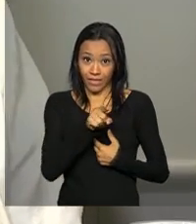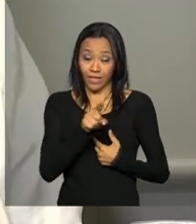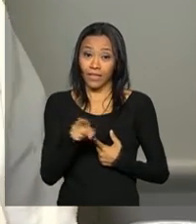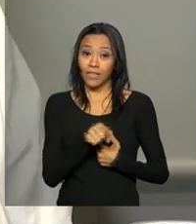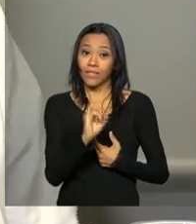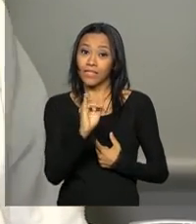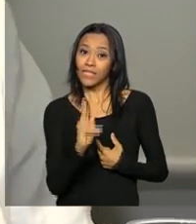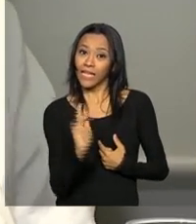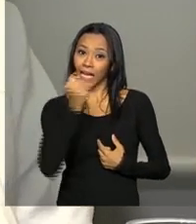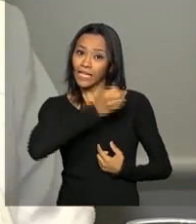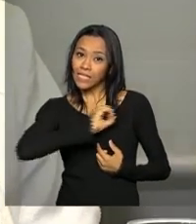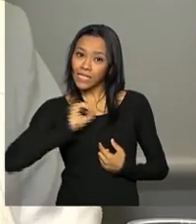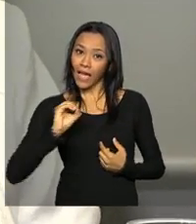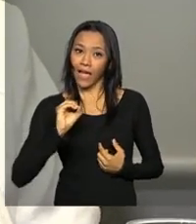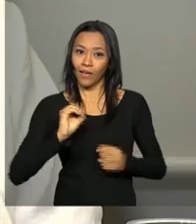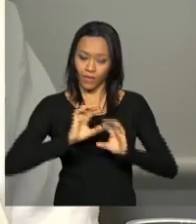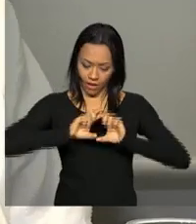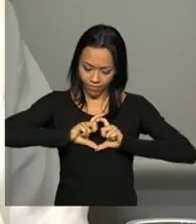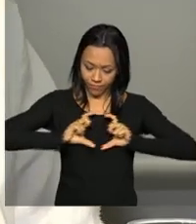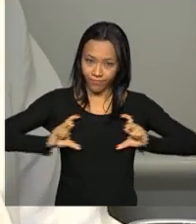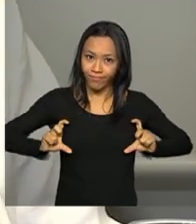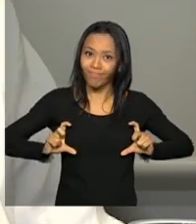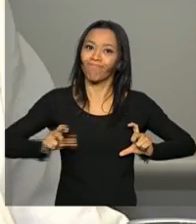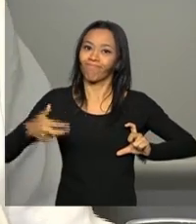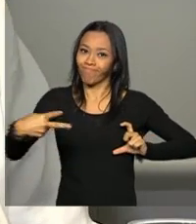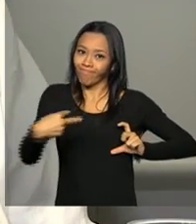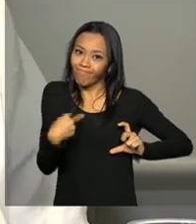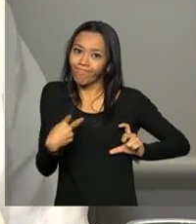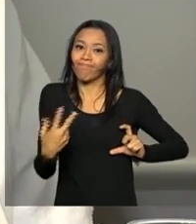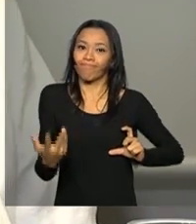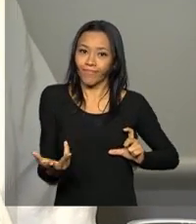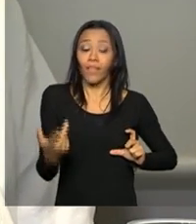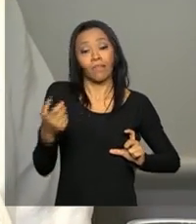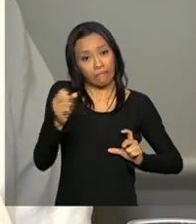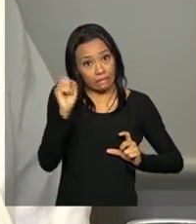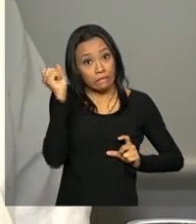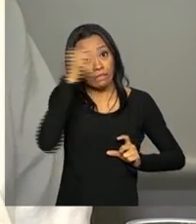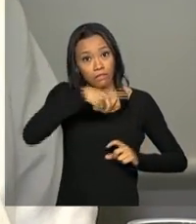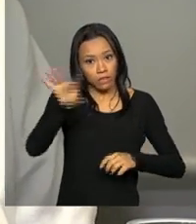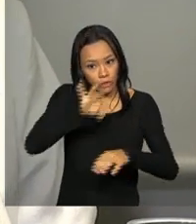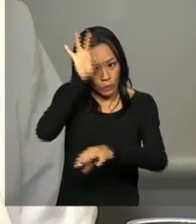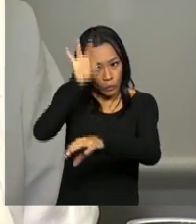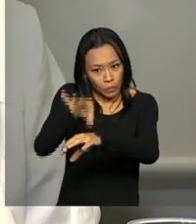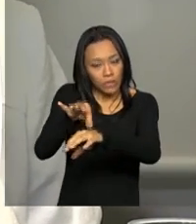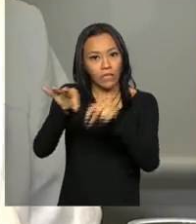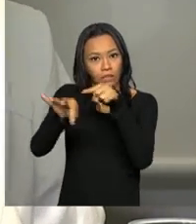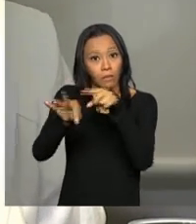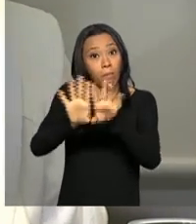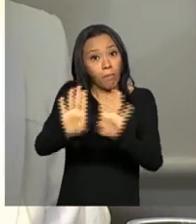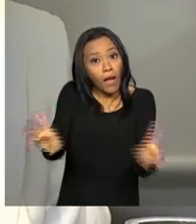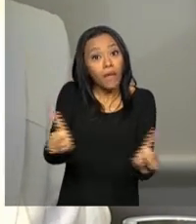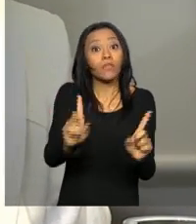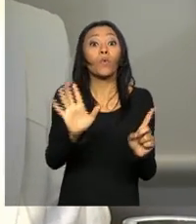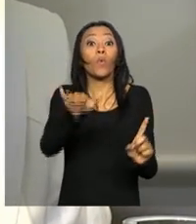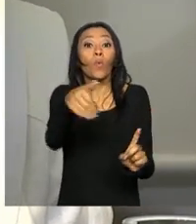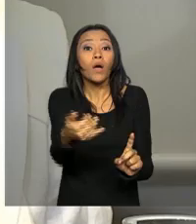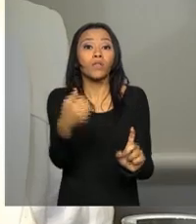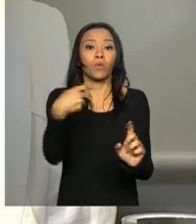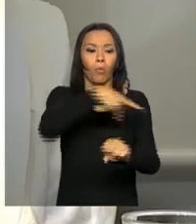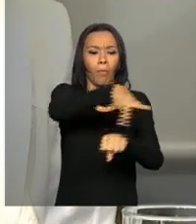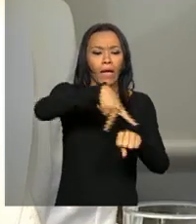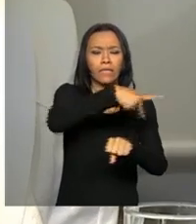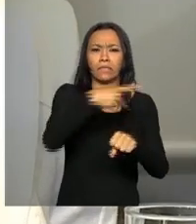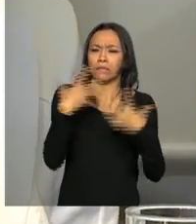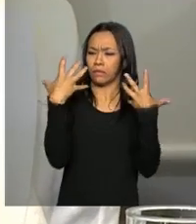diz no logo da campanha. Sim, um mosquito é difícil, porém, quando um país se une,